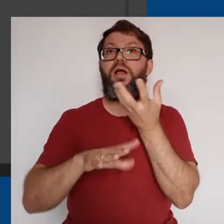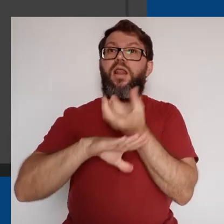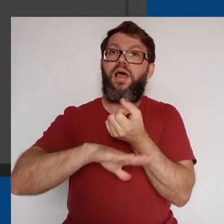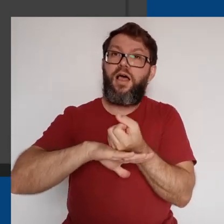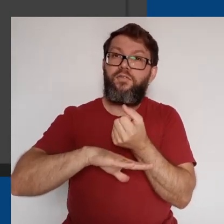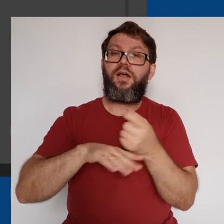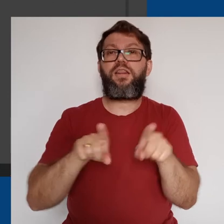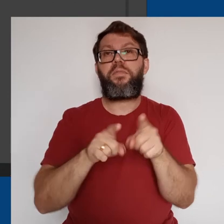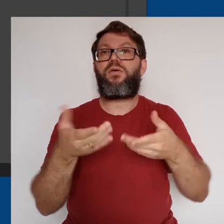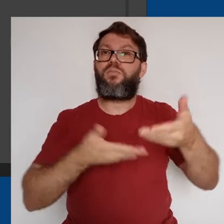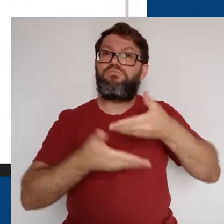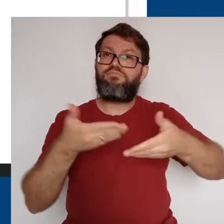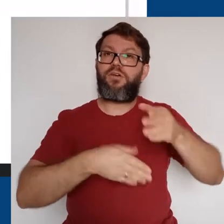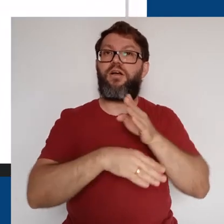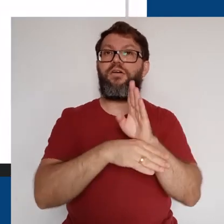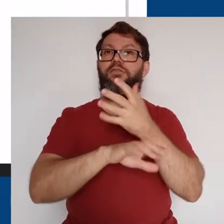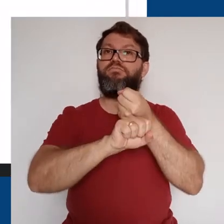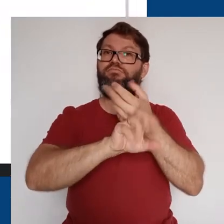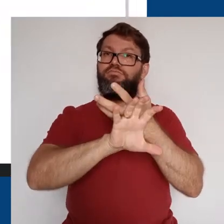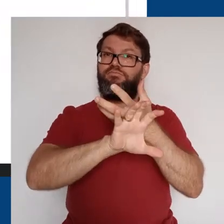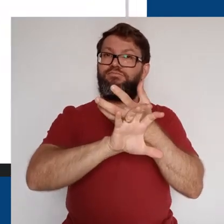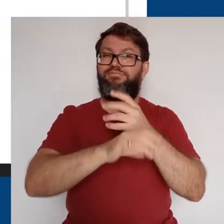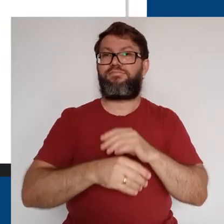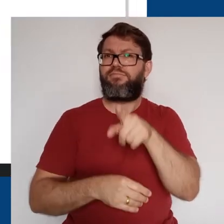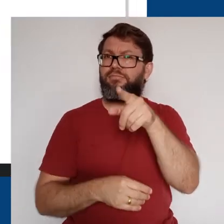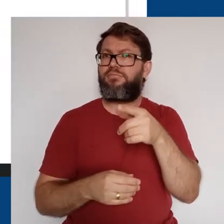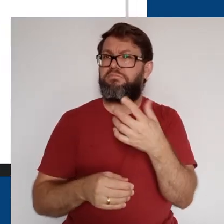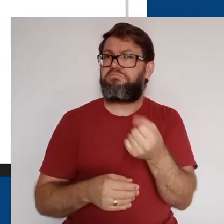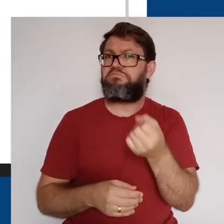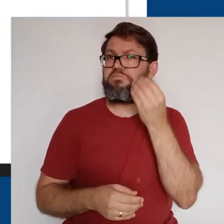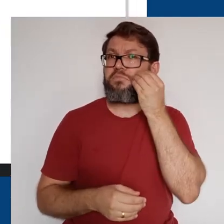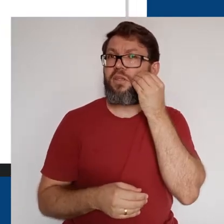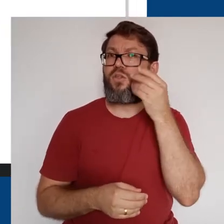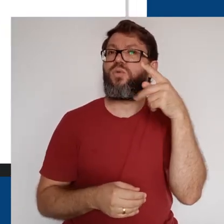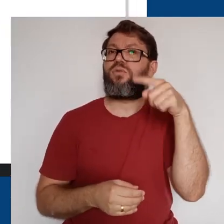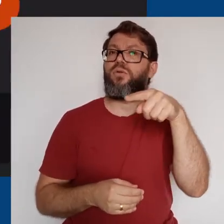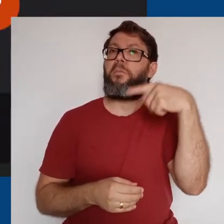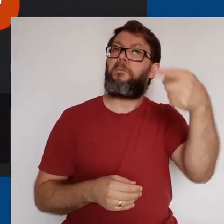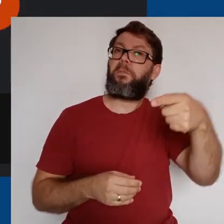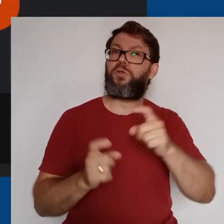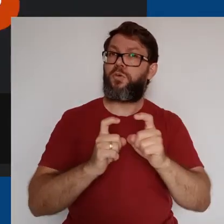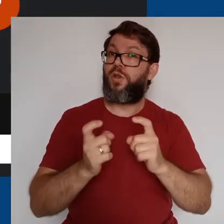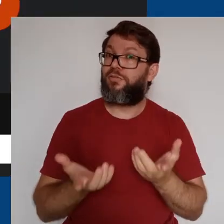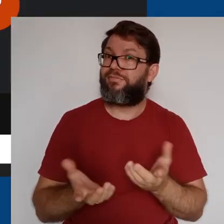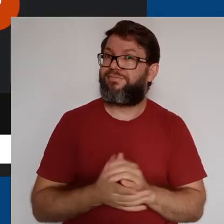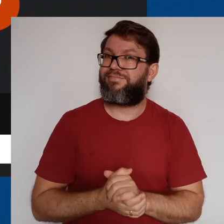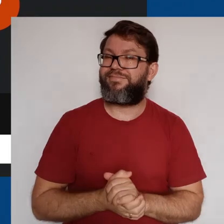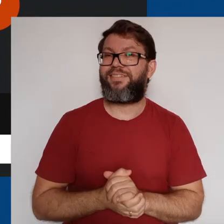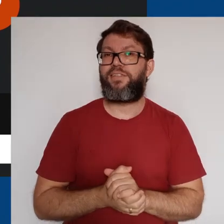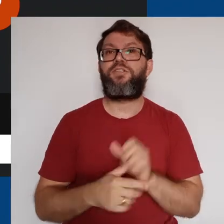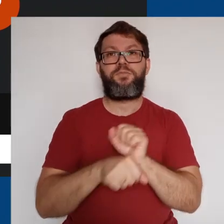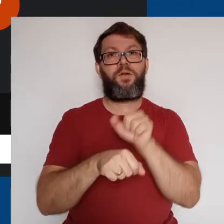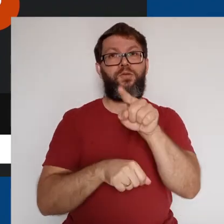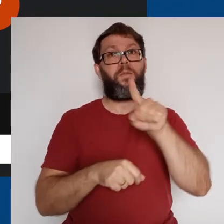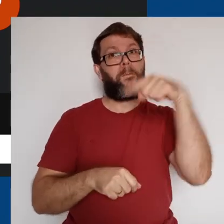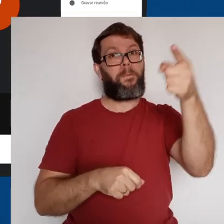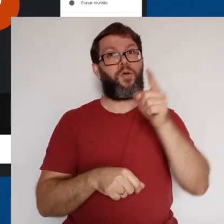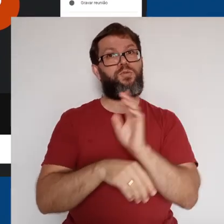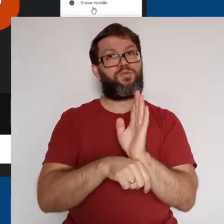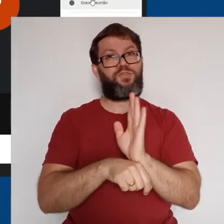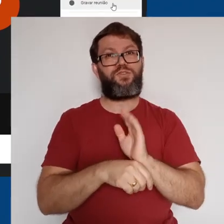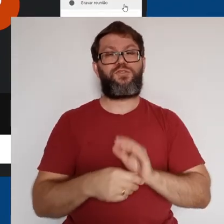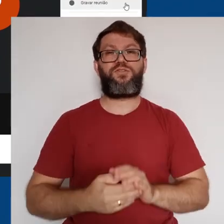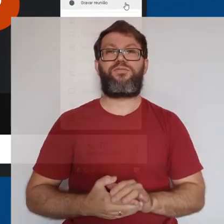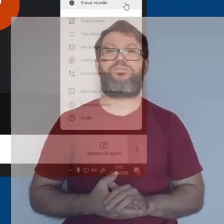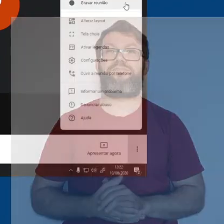você já sabe como gravar e disponibilizar uma videoconferência. Que tal fazer um teste na sua próxima reunião? Espero